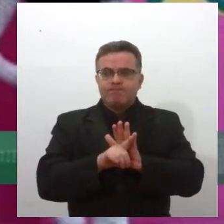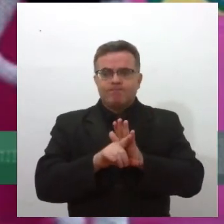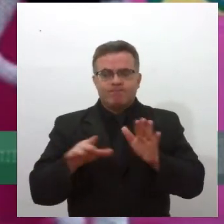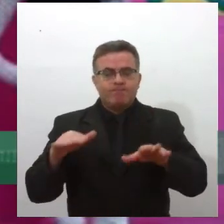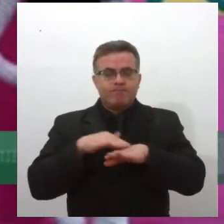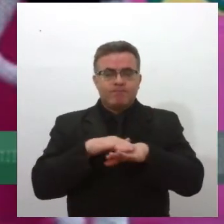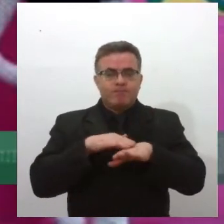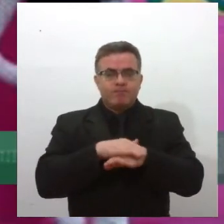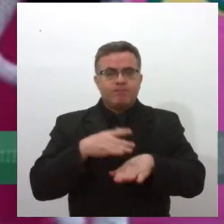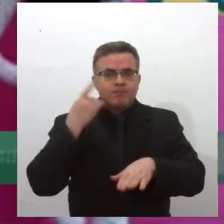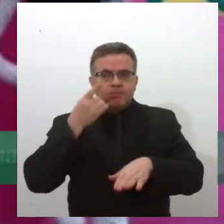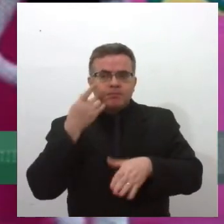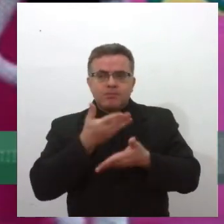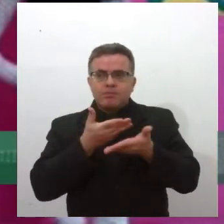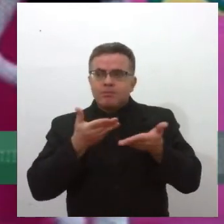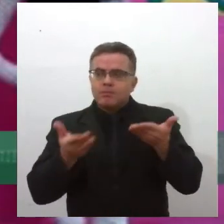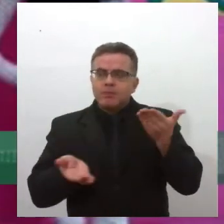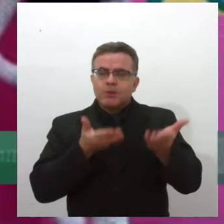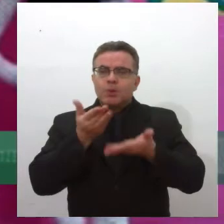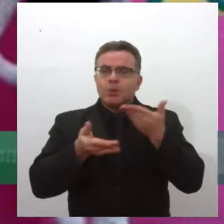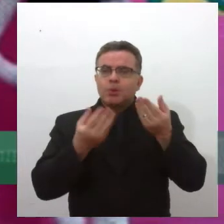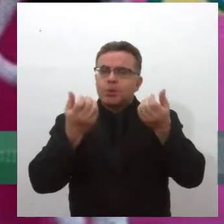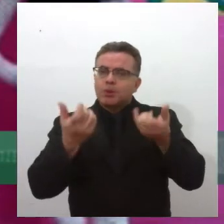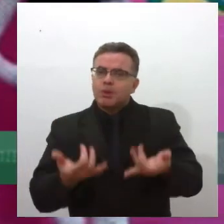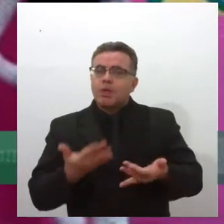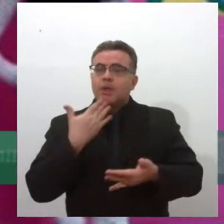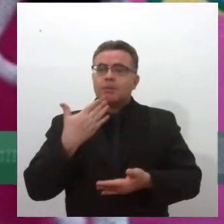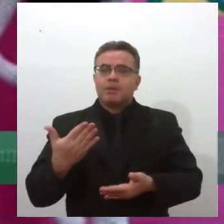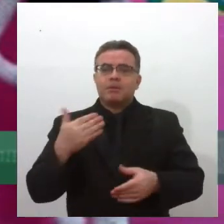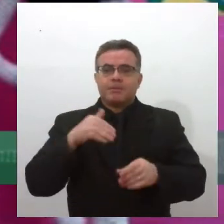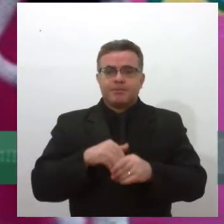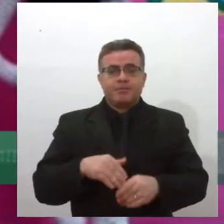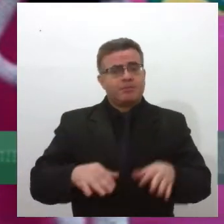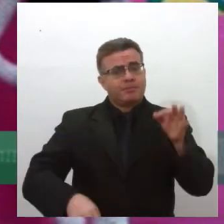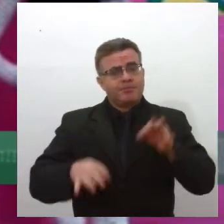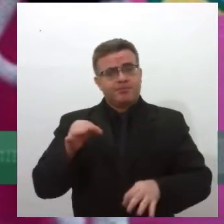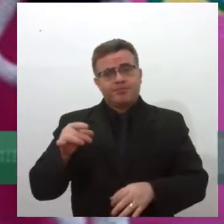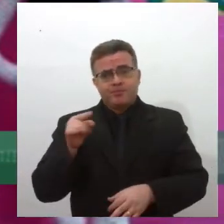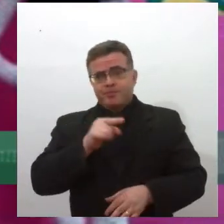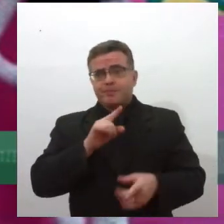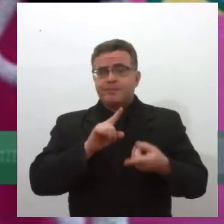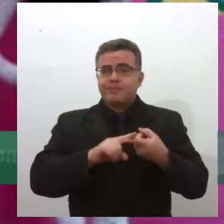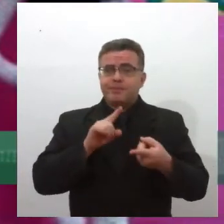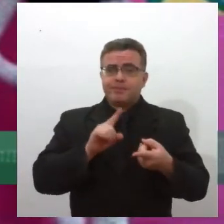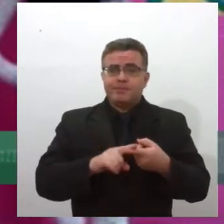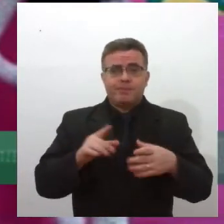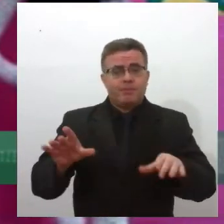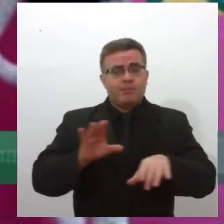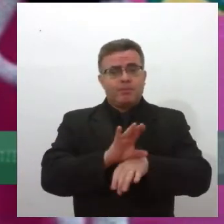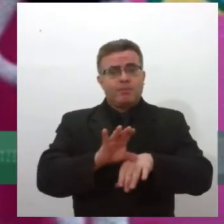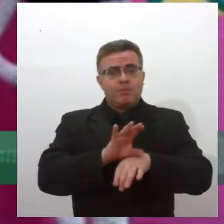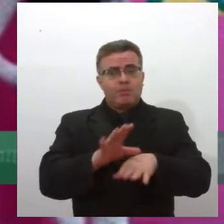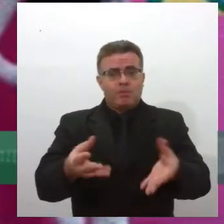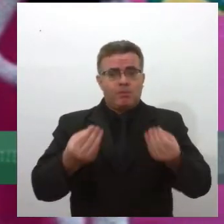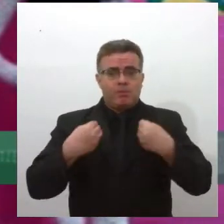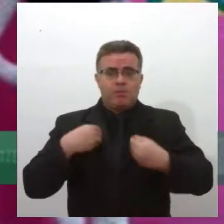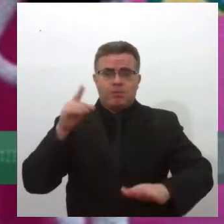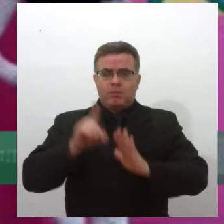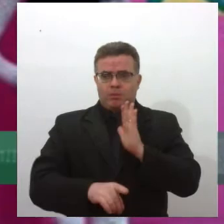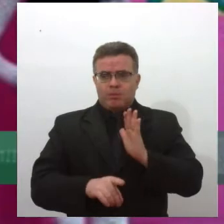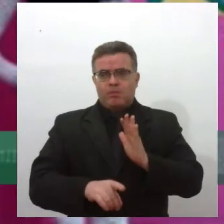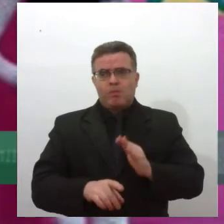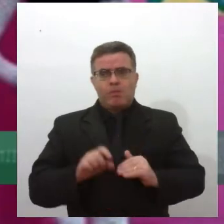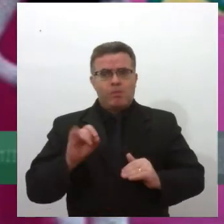deputados, né? Buscando aprovação e também buscar o poder judiciário, né? Porque quando a Constituição dá um direito, se a